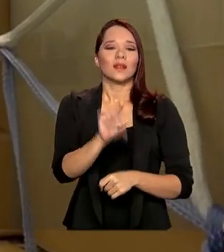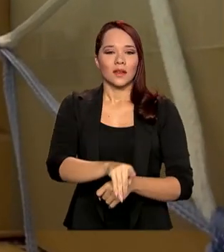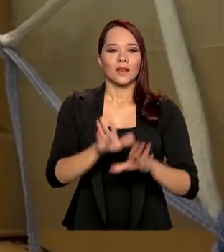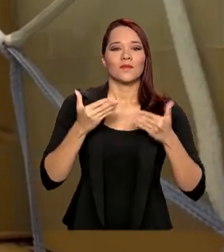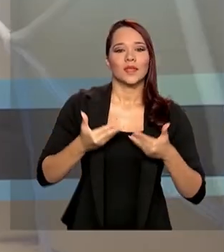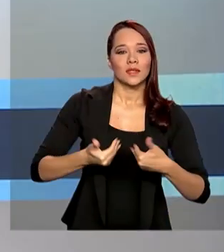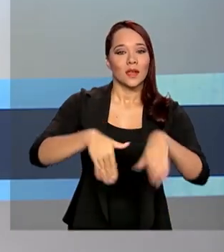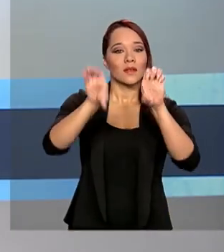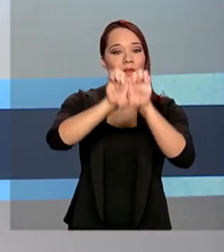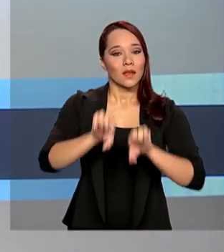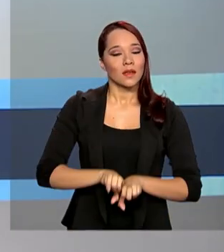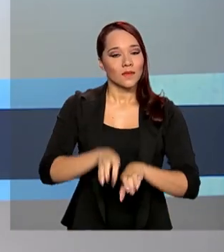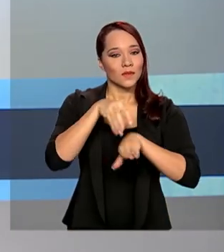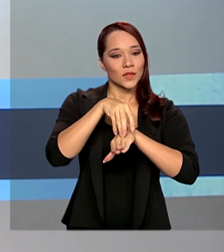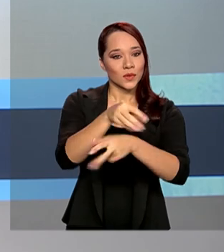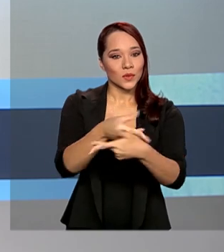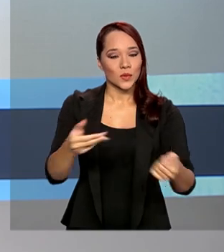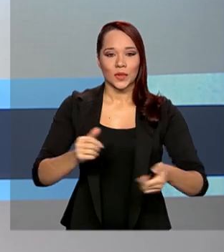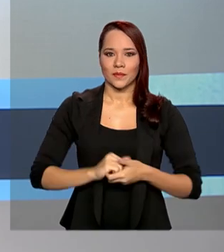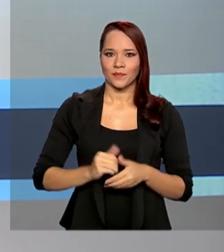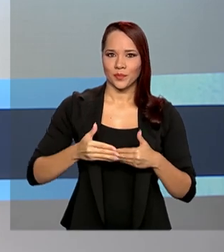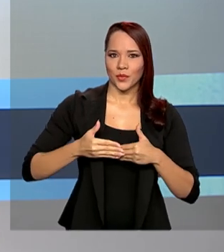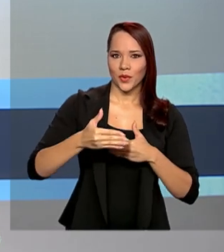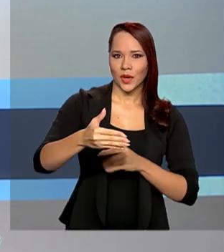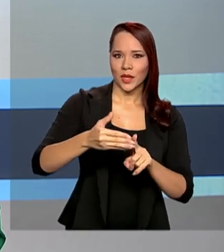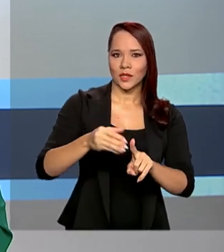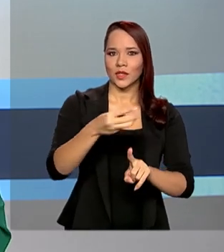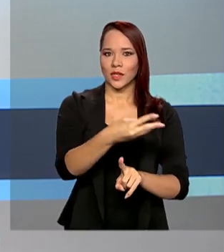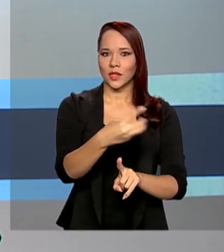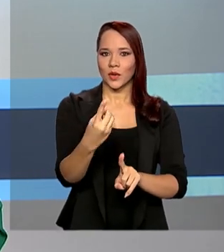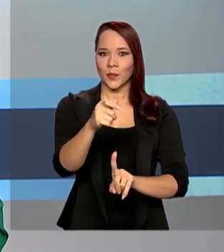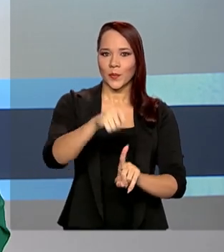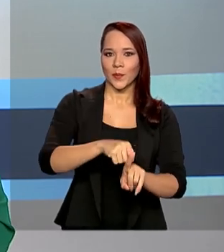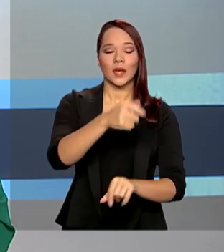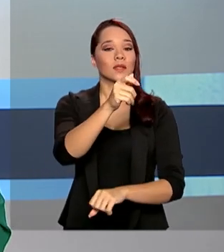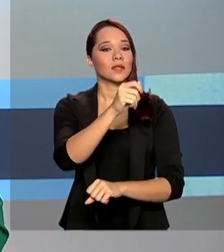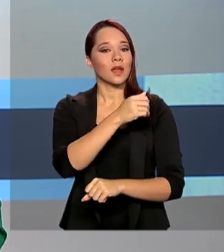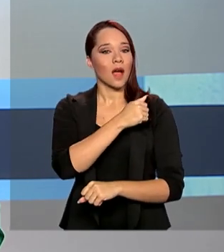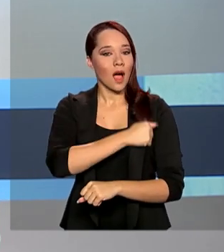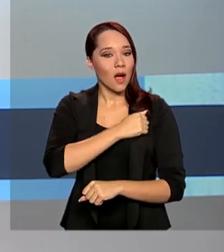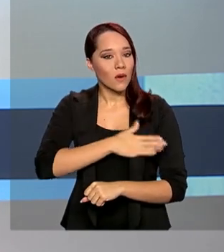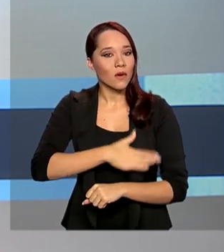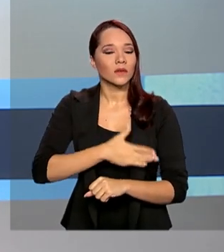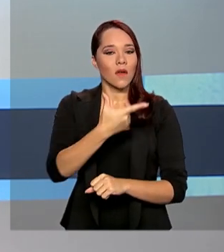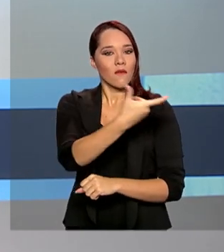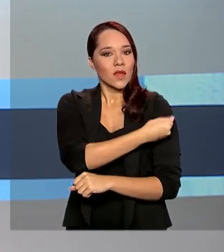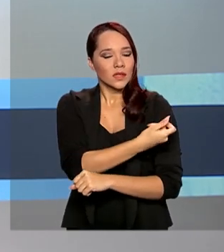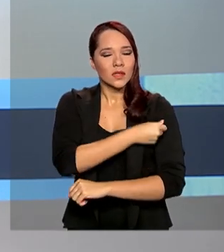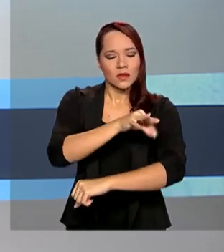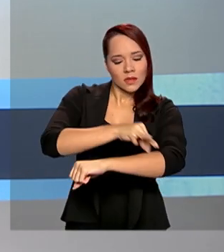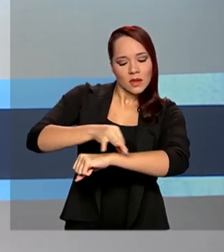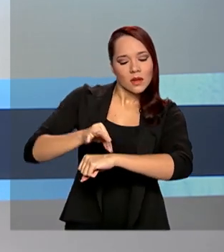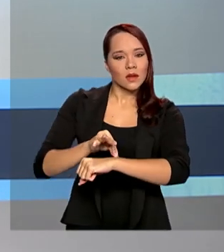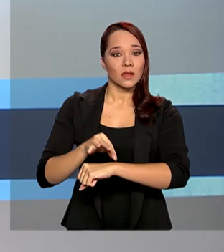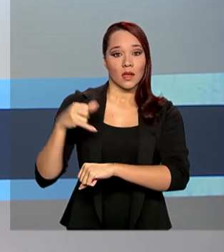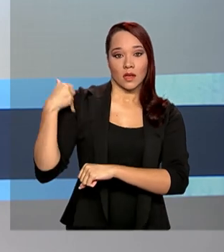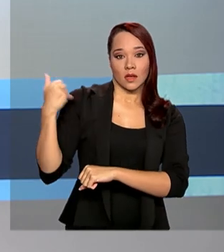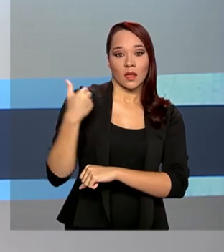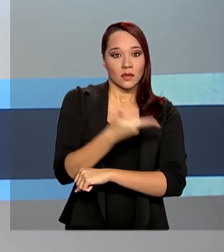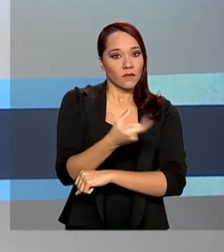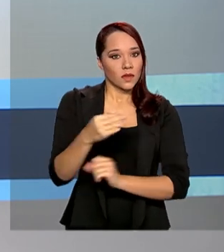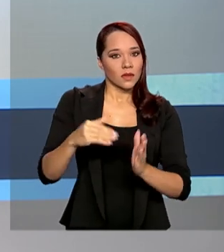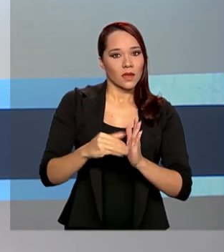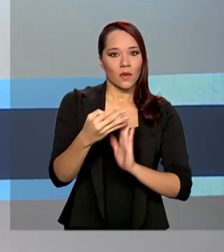Infraestrutura. Prorrogada até 31 de agosto a vacinação contra o sarampo para adultos de 20 a 49